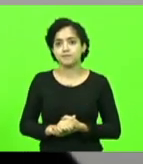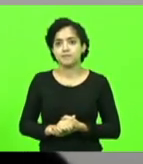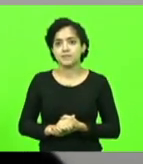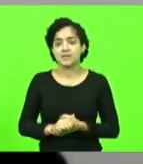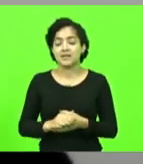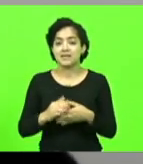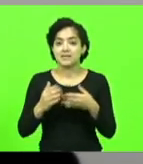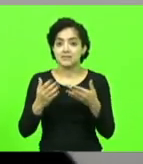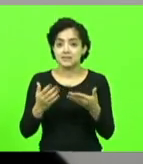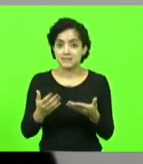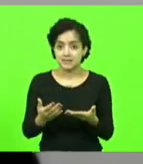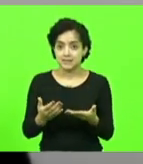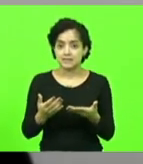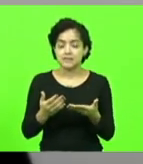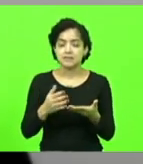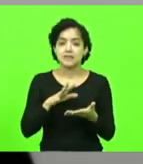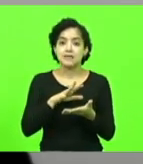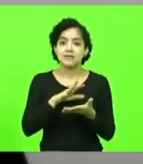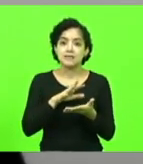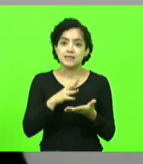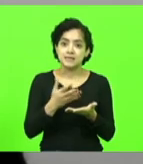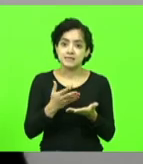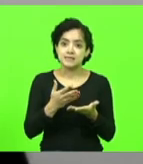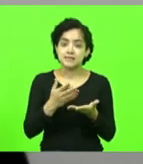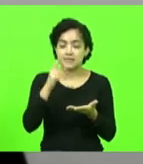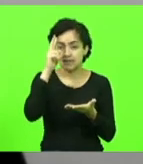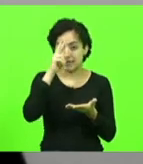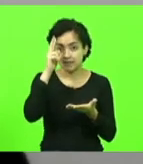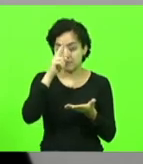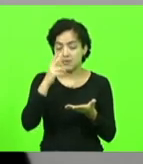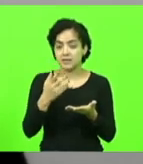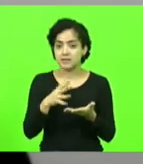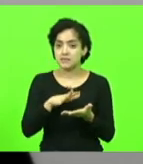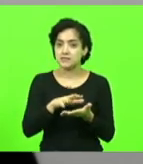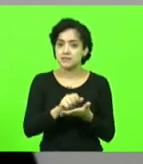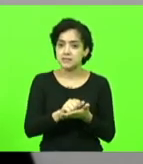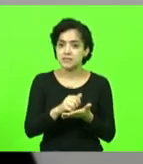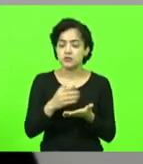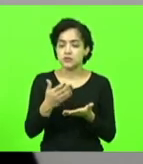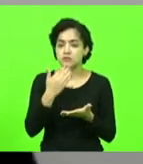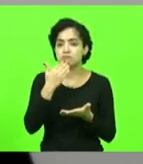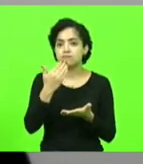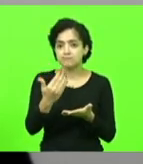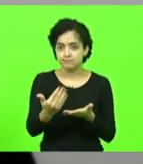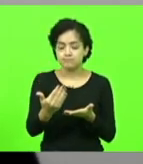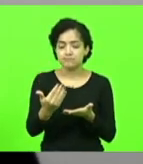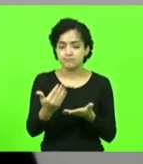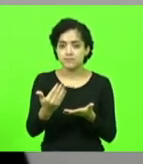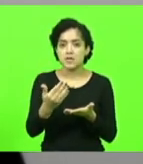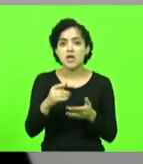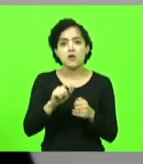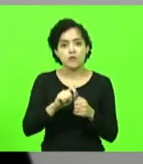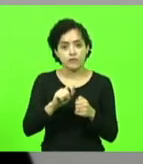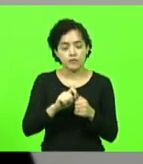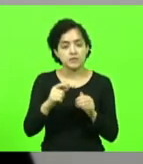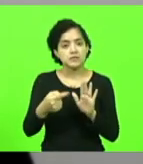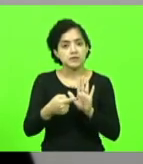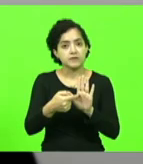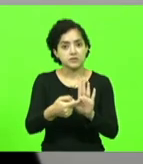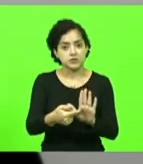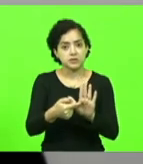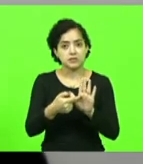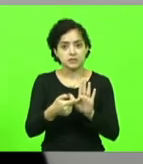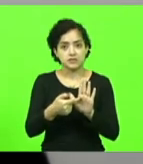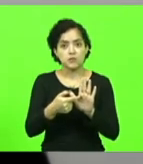além desse registro, deputado Kennedy, dessa manifestação, eu peço, realmente fiz isso através de indicação, que a